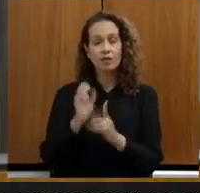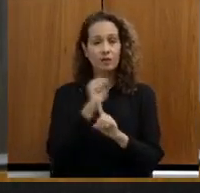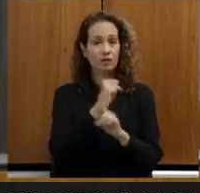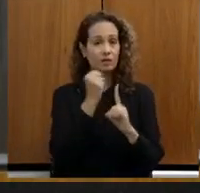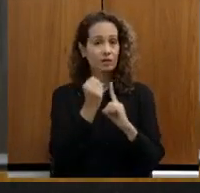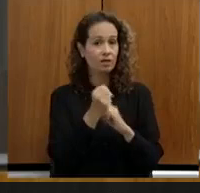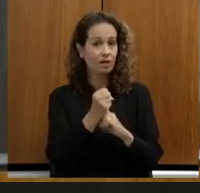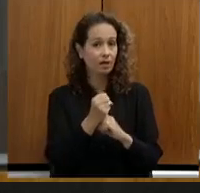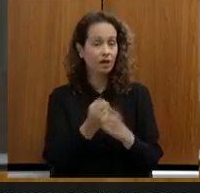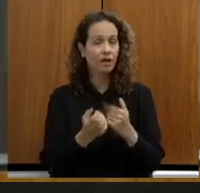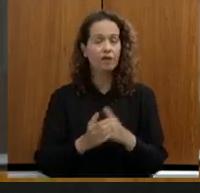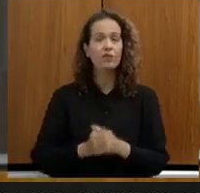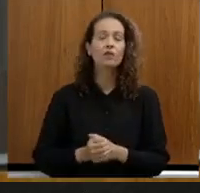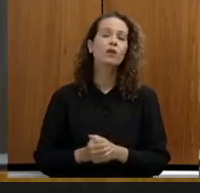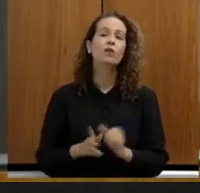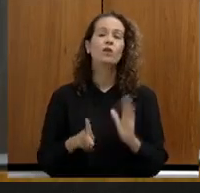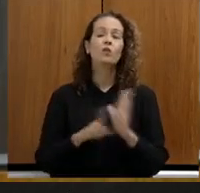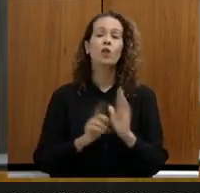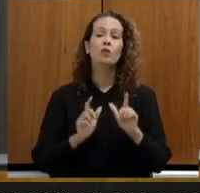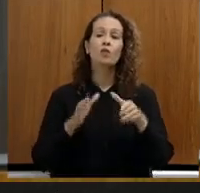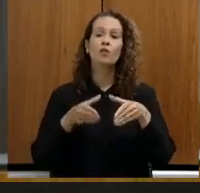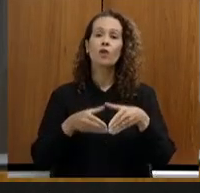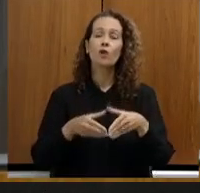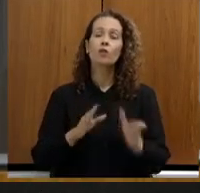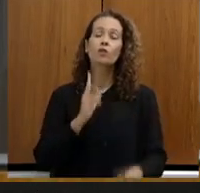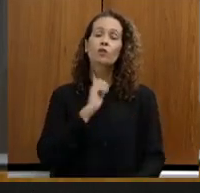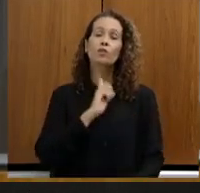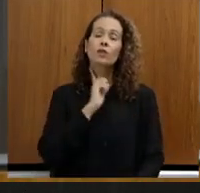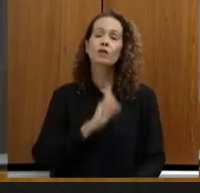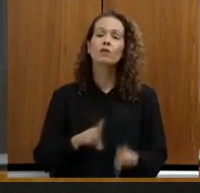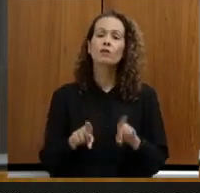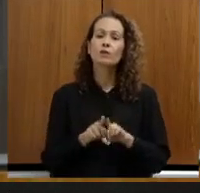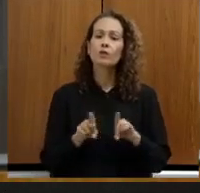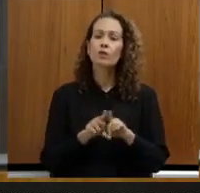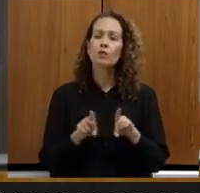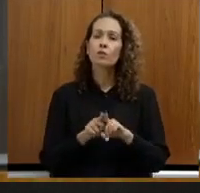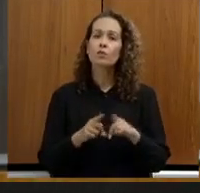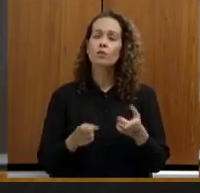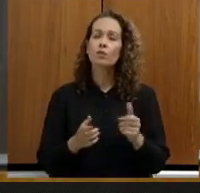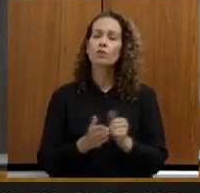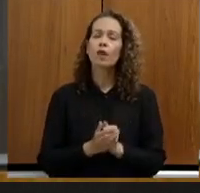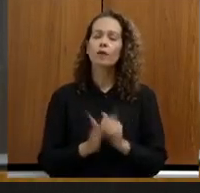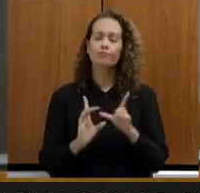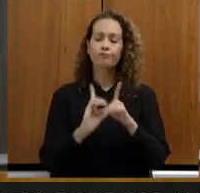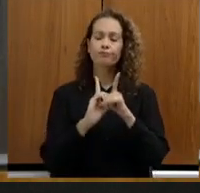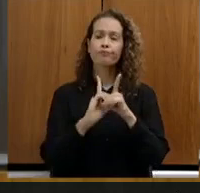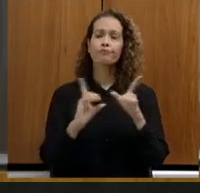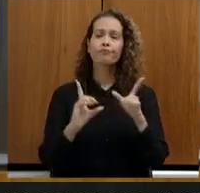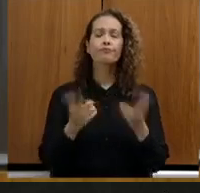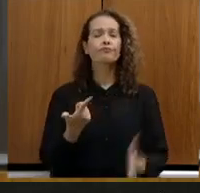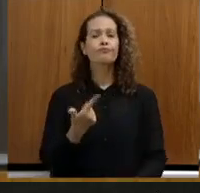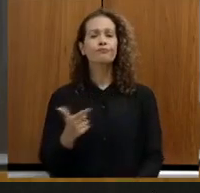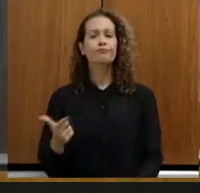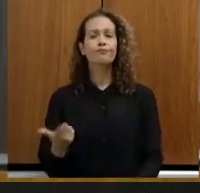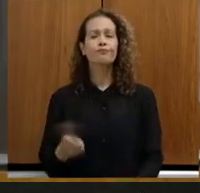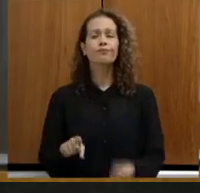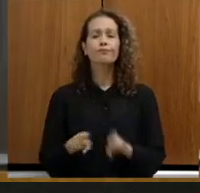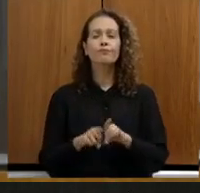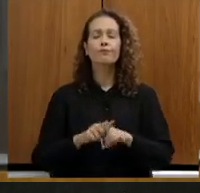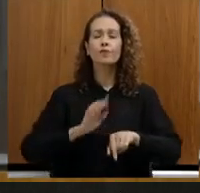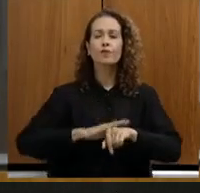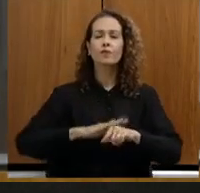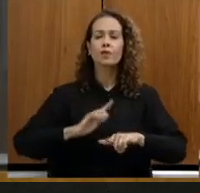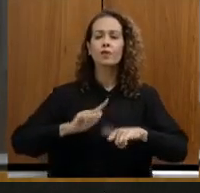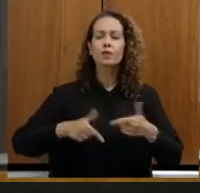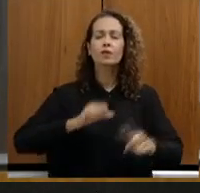Na fala do próprio Fórum Mineiro, foi um ato absolutamente antidemocrático, faz mudanças